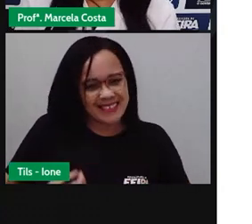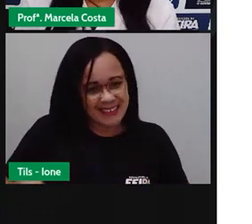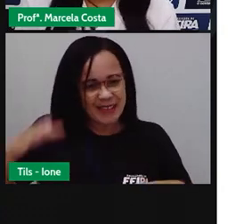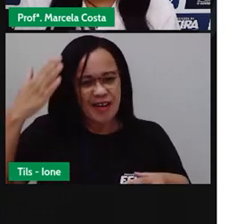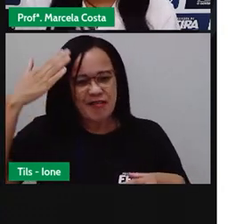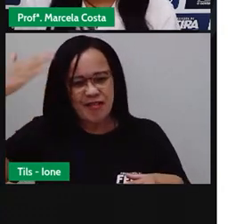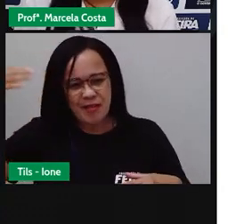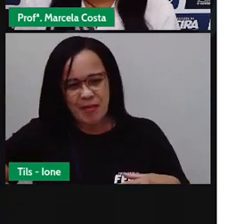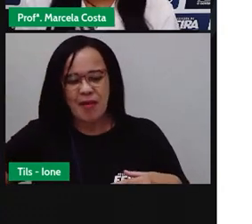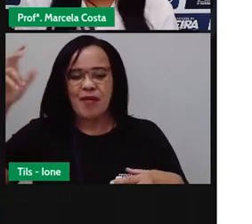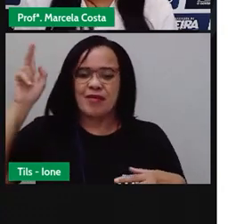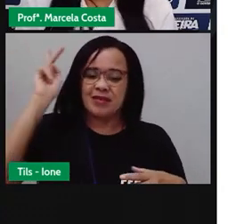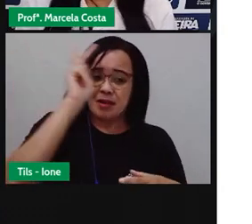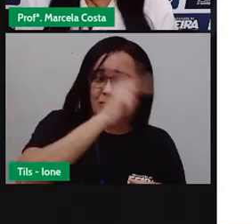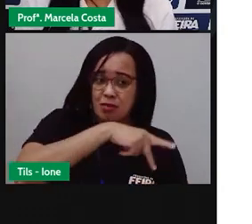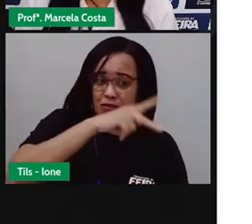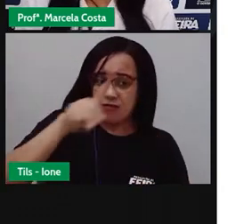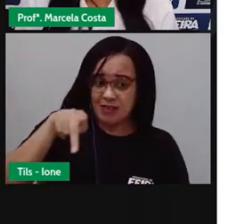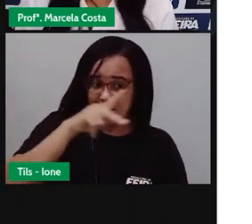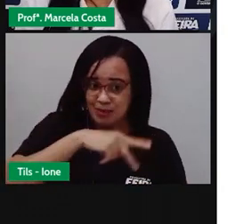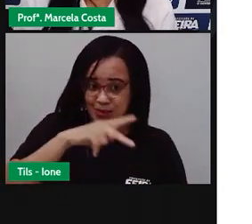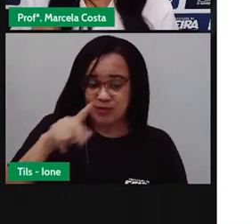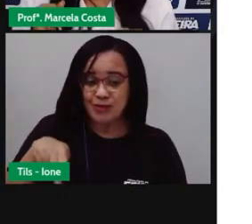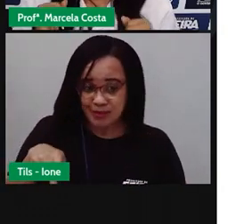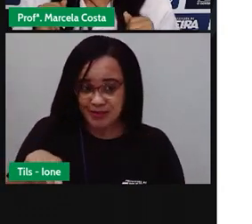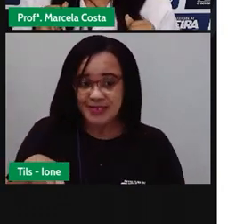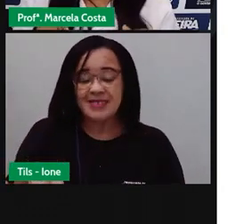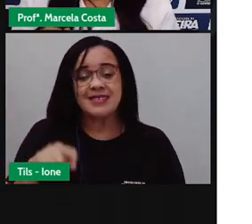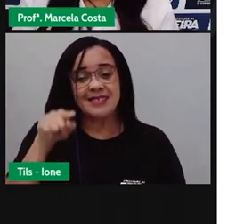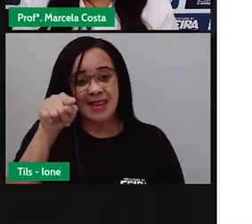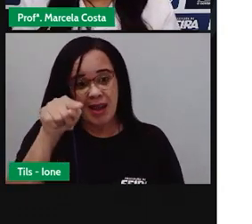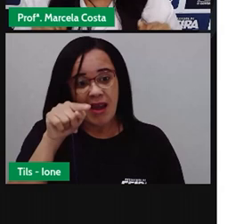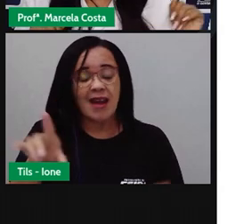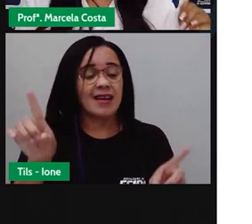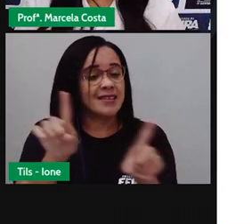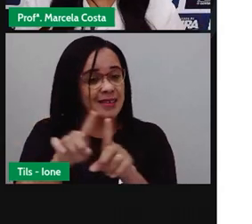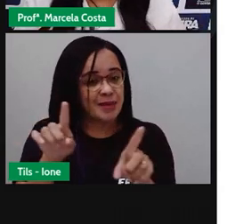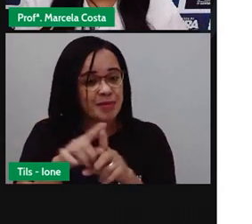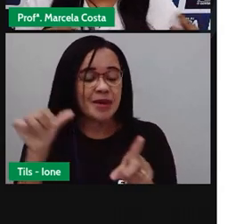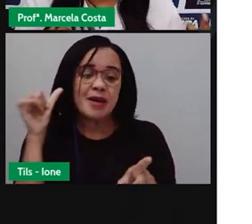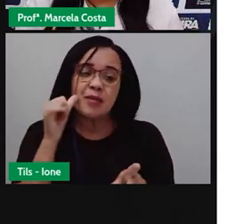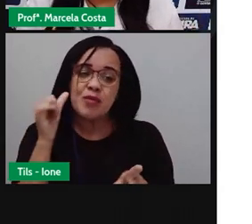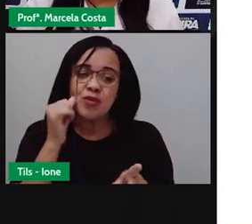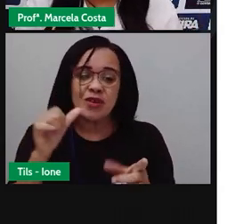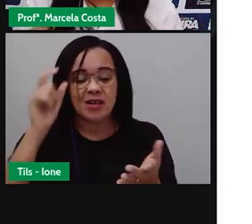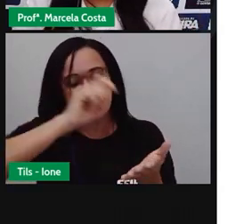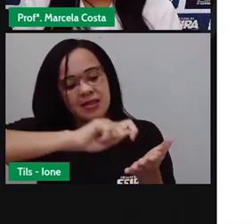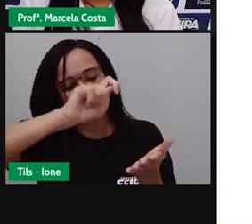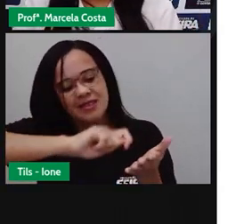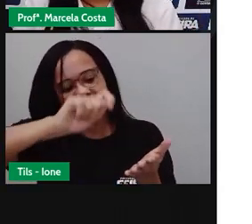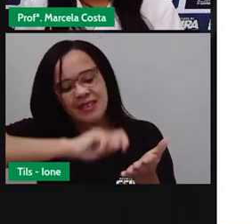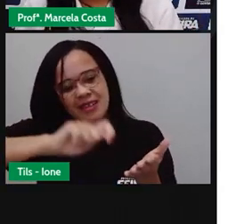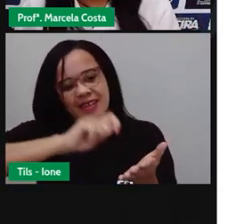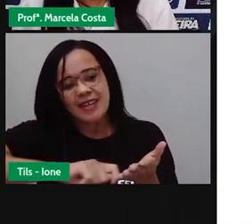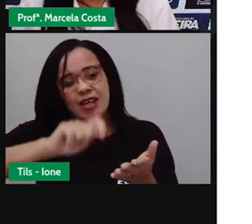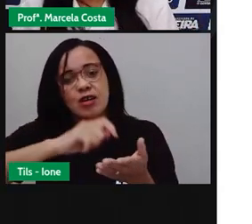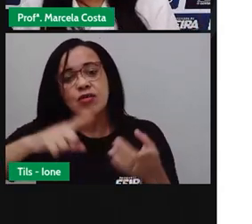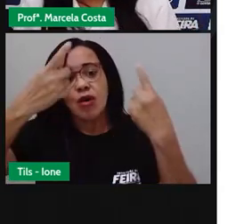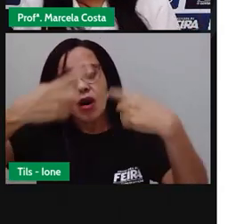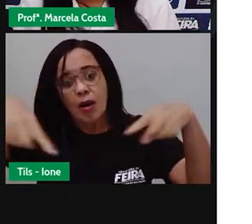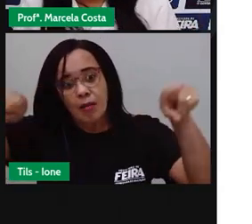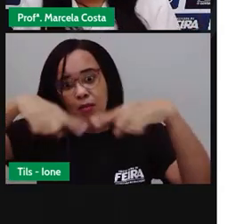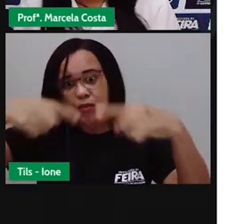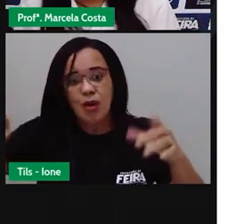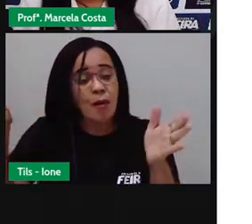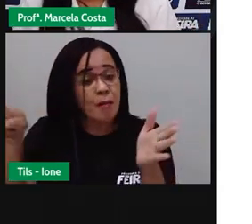professora. Ela, inclusive, escreveu o hino da nossa cidade. Vocês